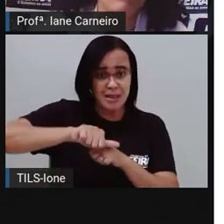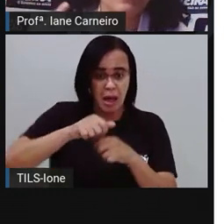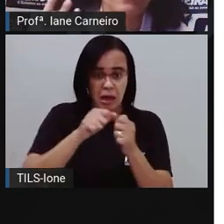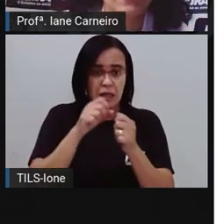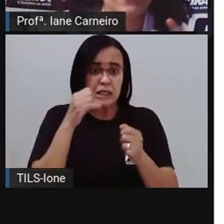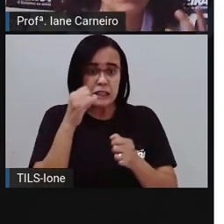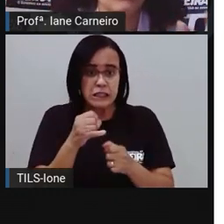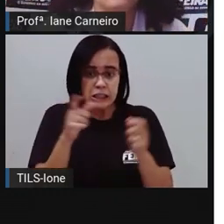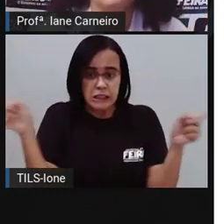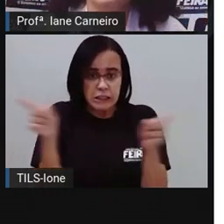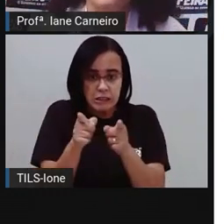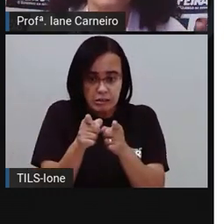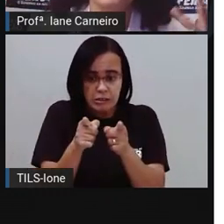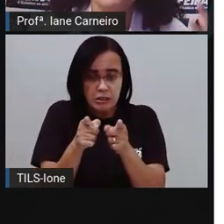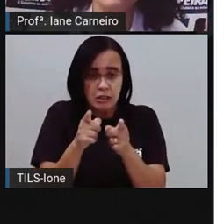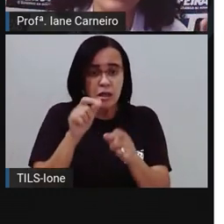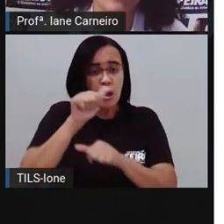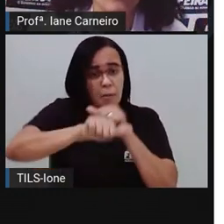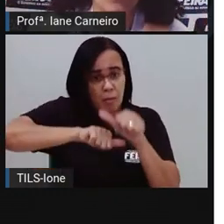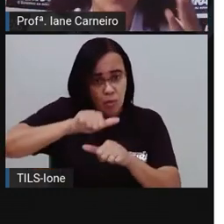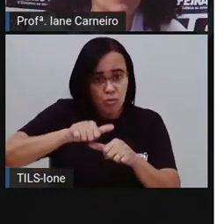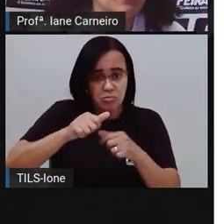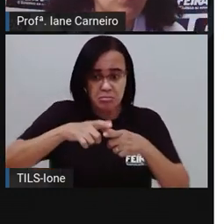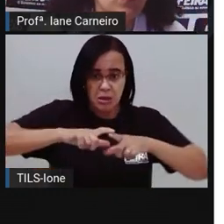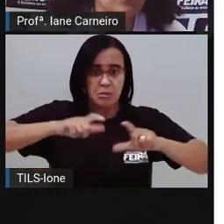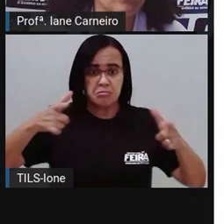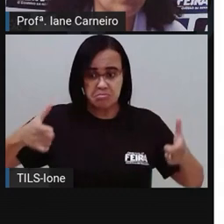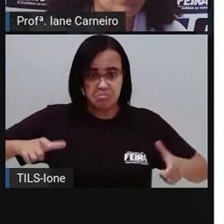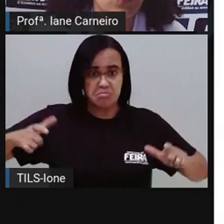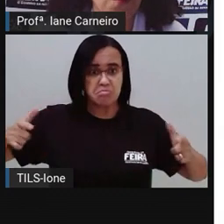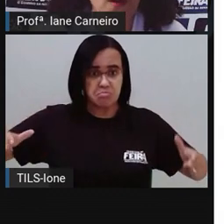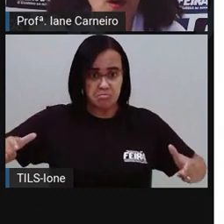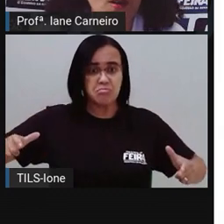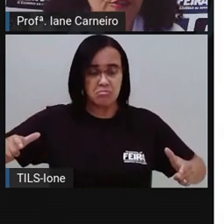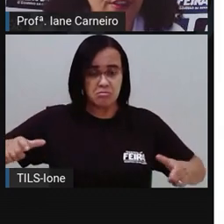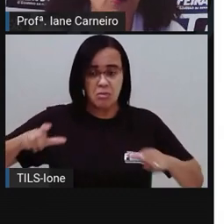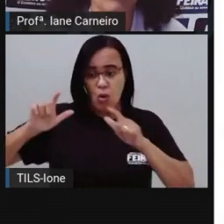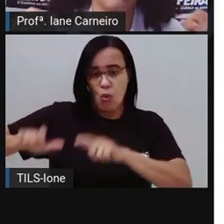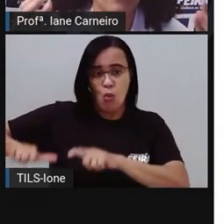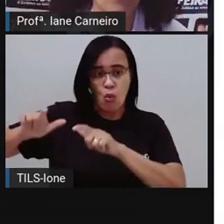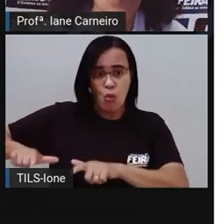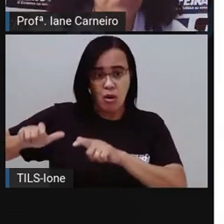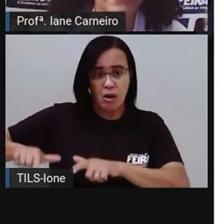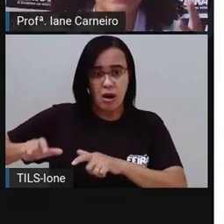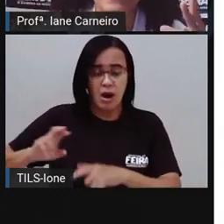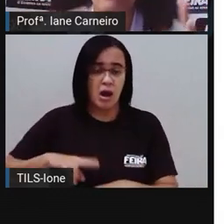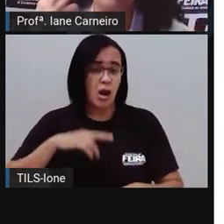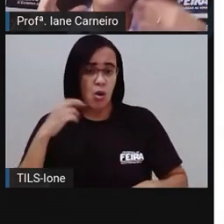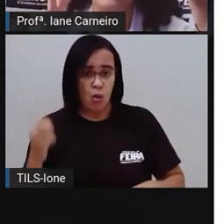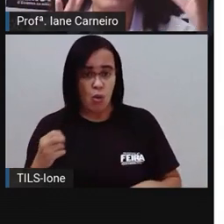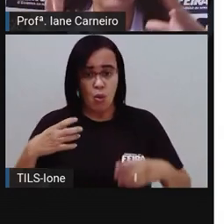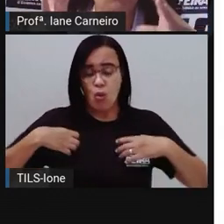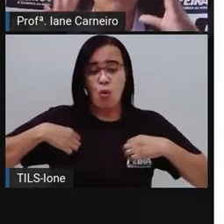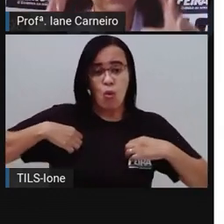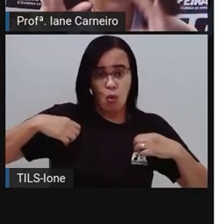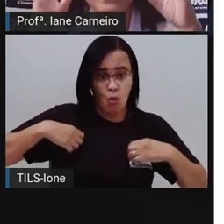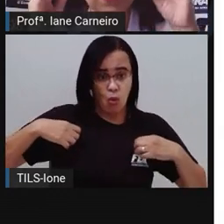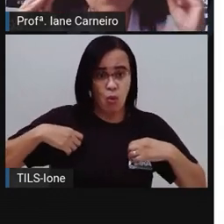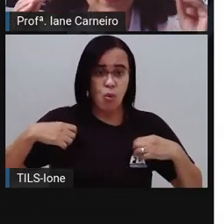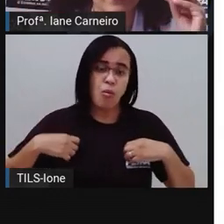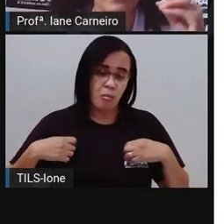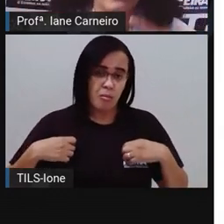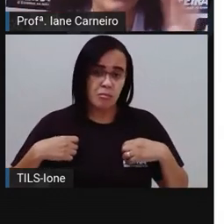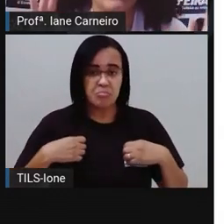Então, dependendo da cor que você coloque no móvel ou numa roupa, né? Dá uma impressão, dá uma